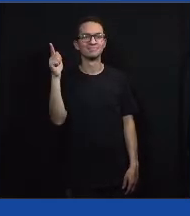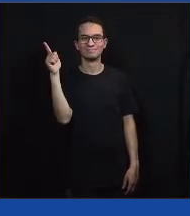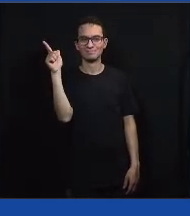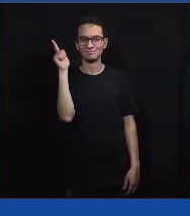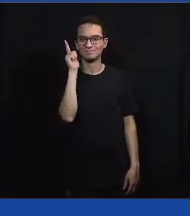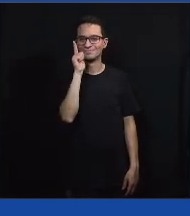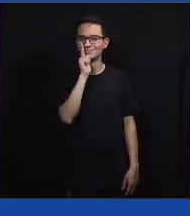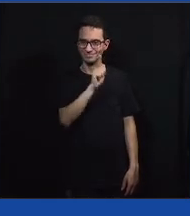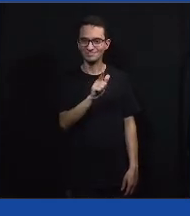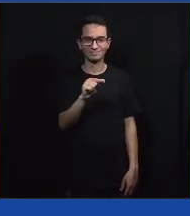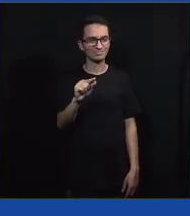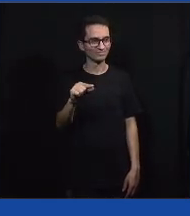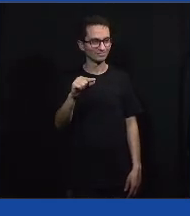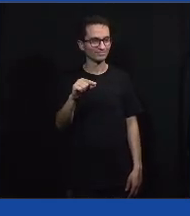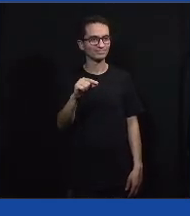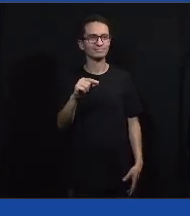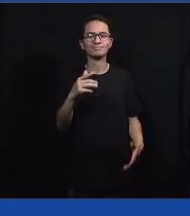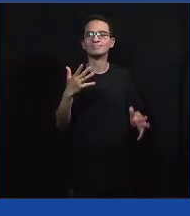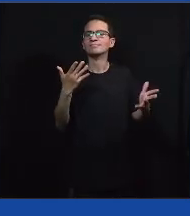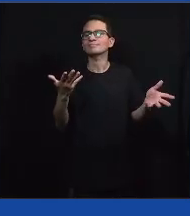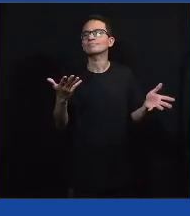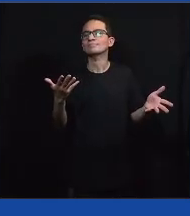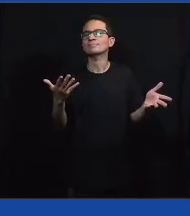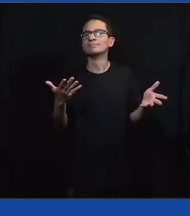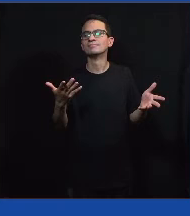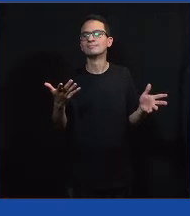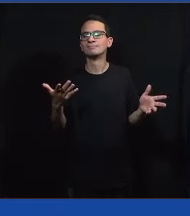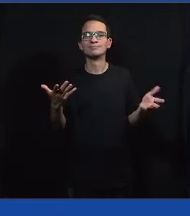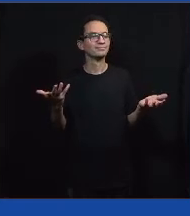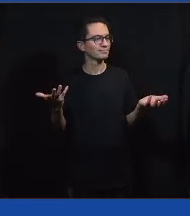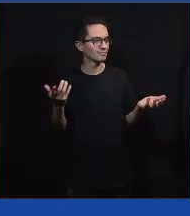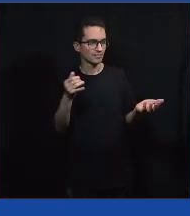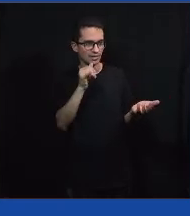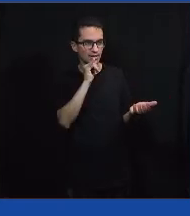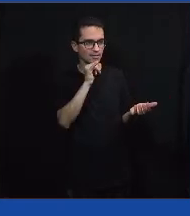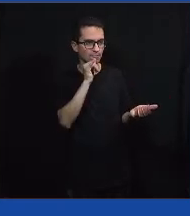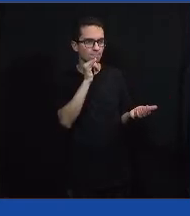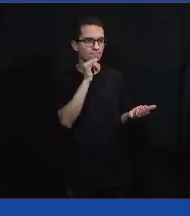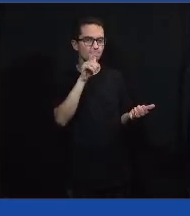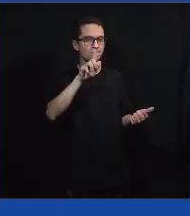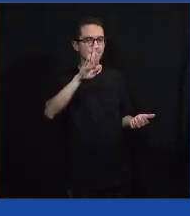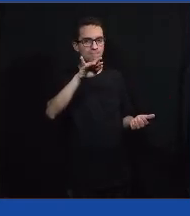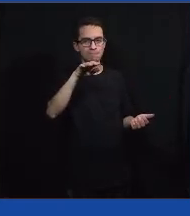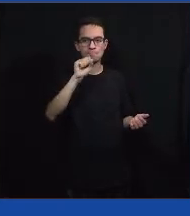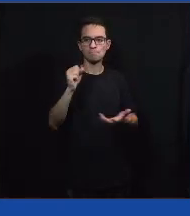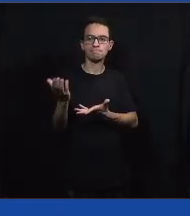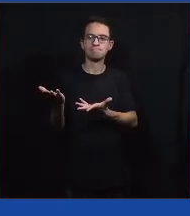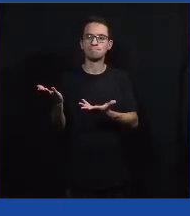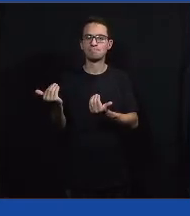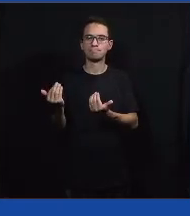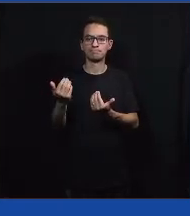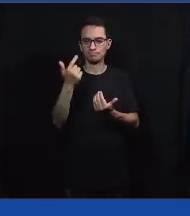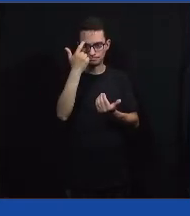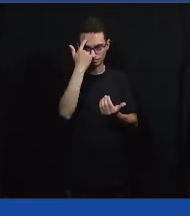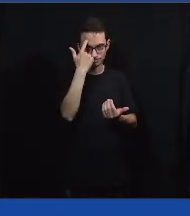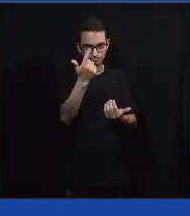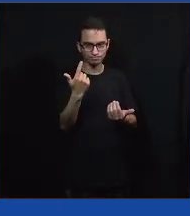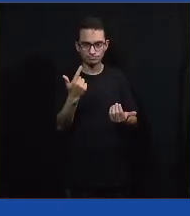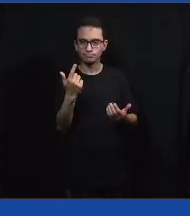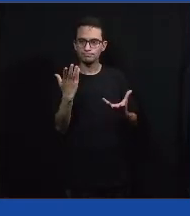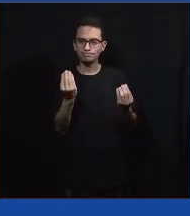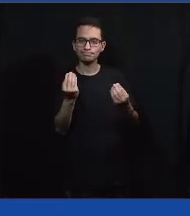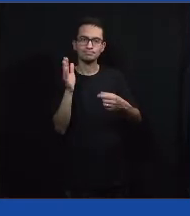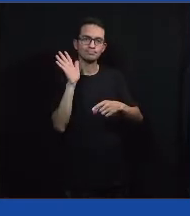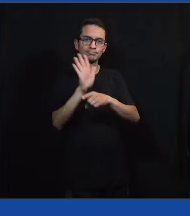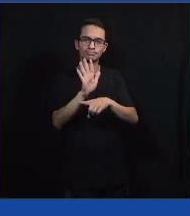das comunidades é fortíssimo nessas horas. a gente tem visto por exemplo os alunos do Grêmio ajudando muito